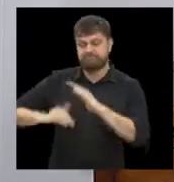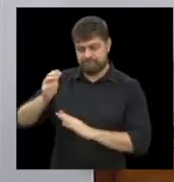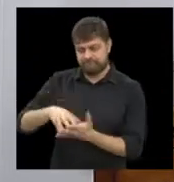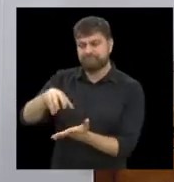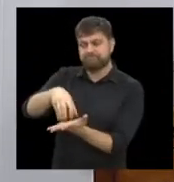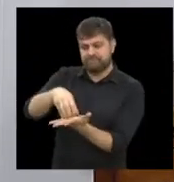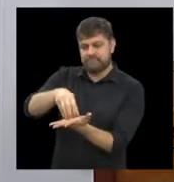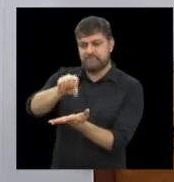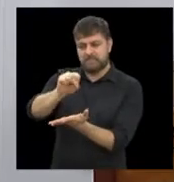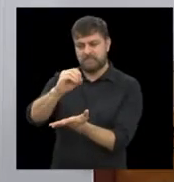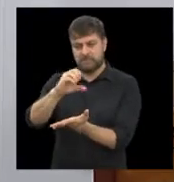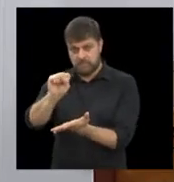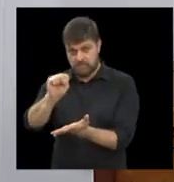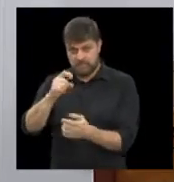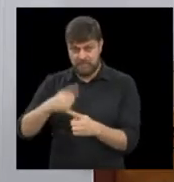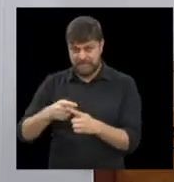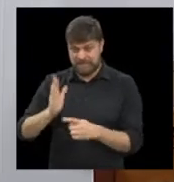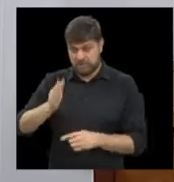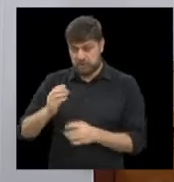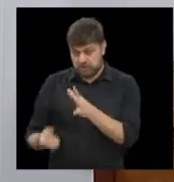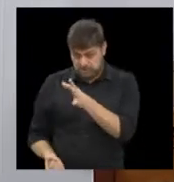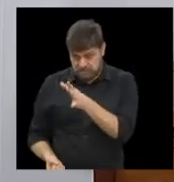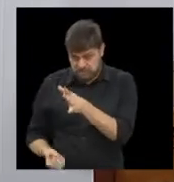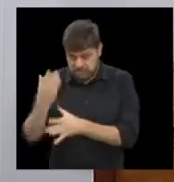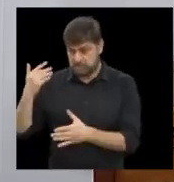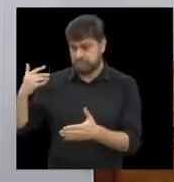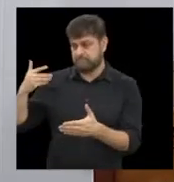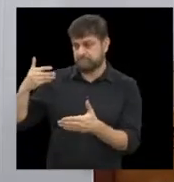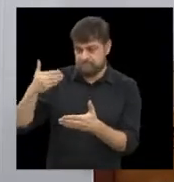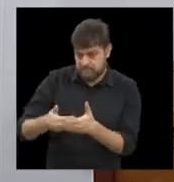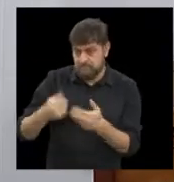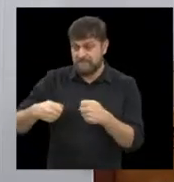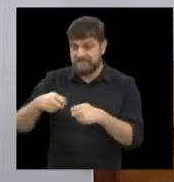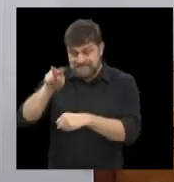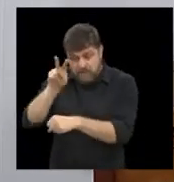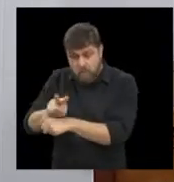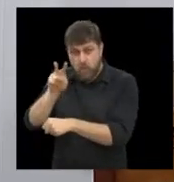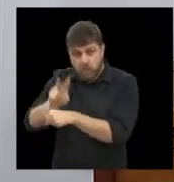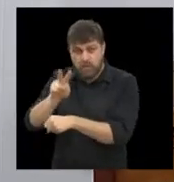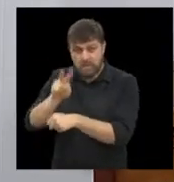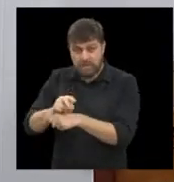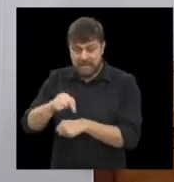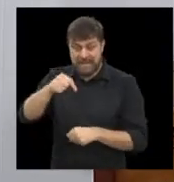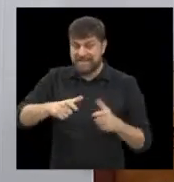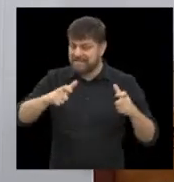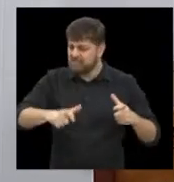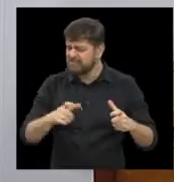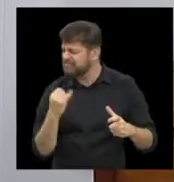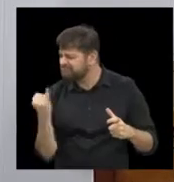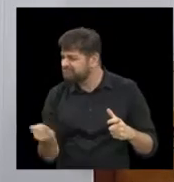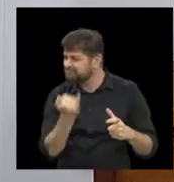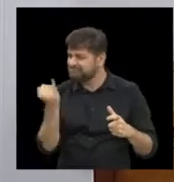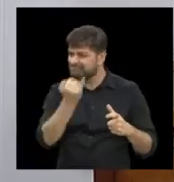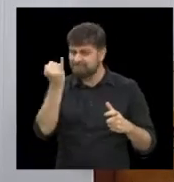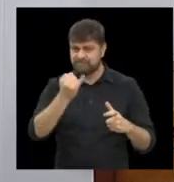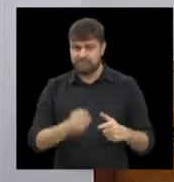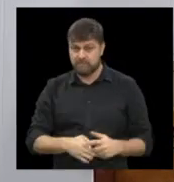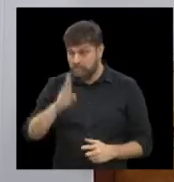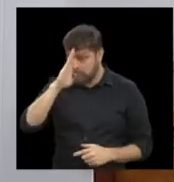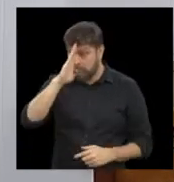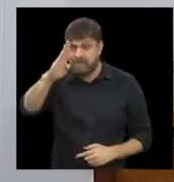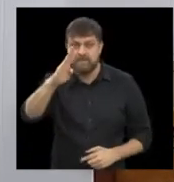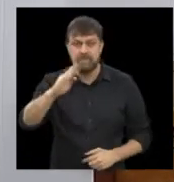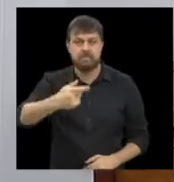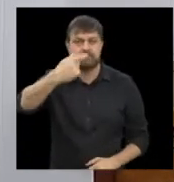uma coisa que já aconteceu, infelizmente já aconteceu, tem que ser tratada e esse espaço aqui é super importante, mas a conscientização